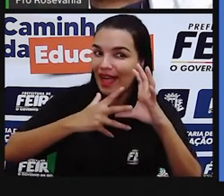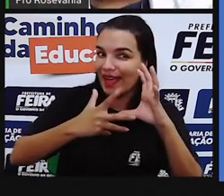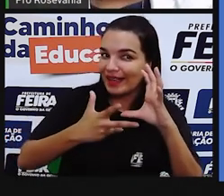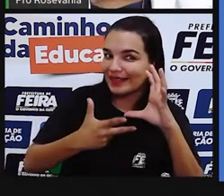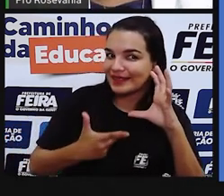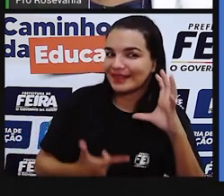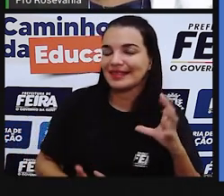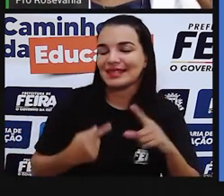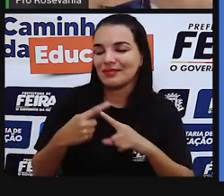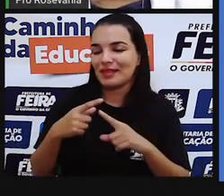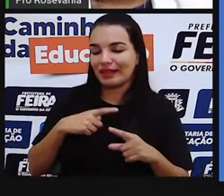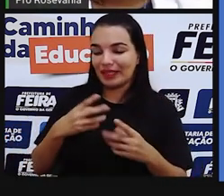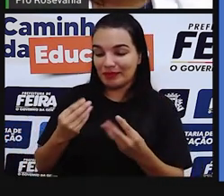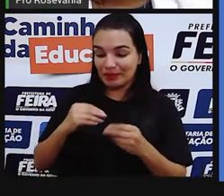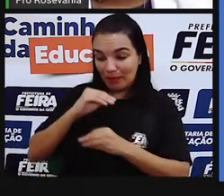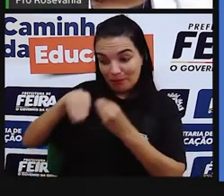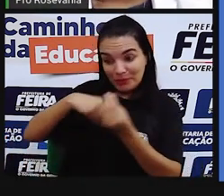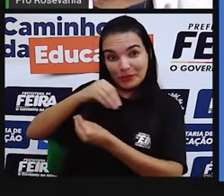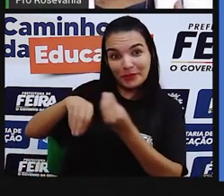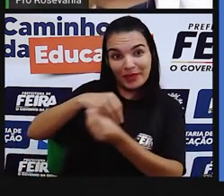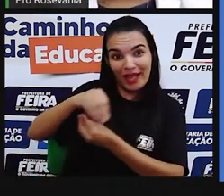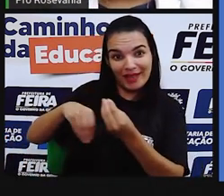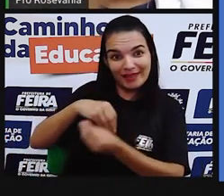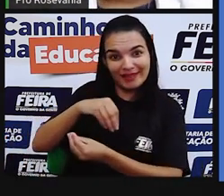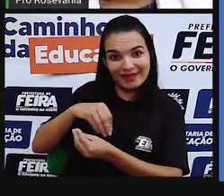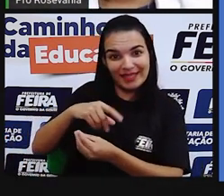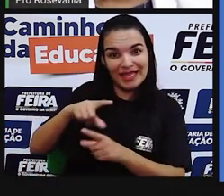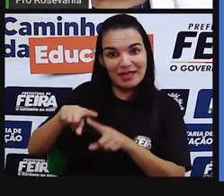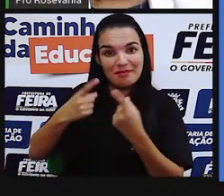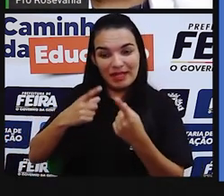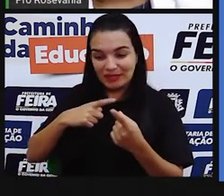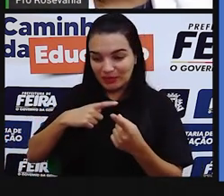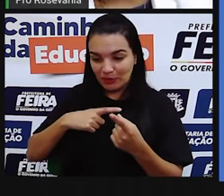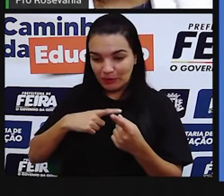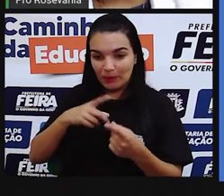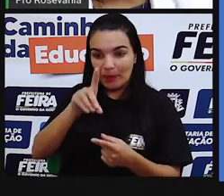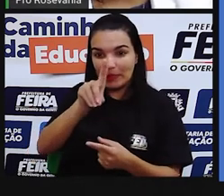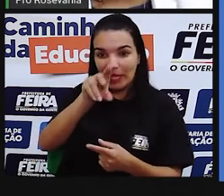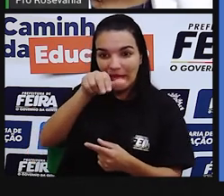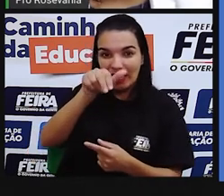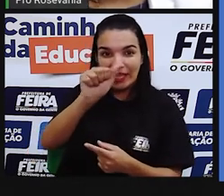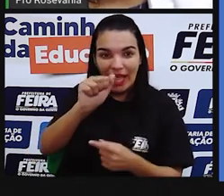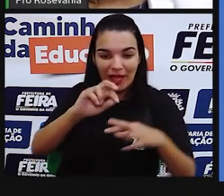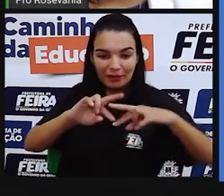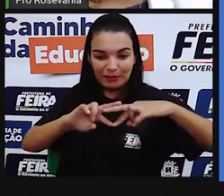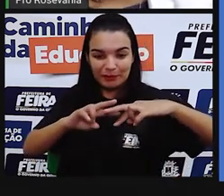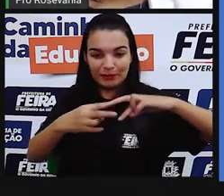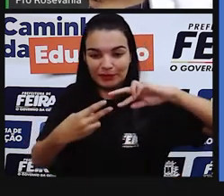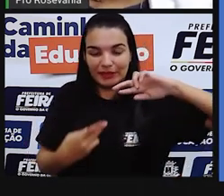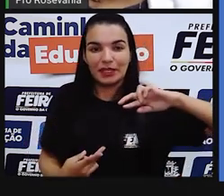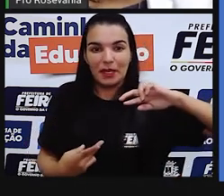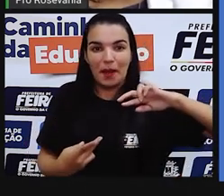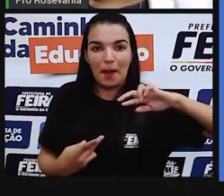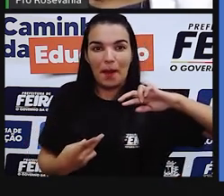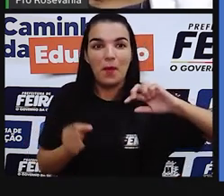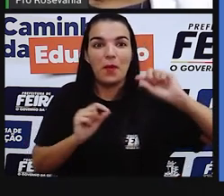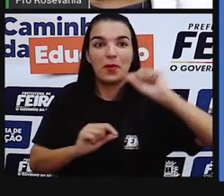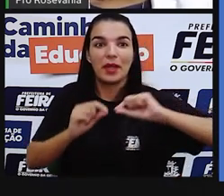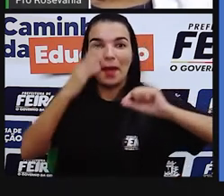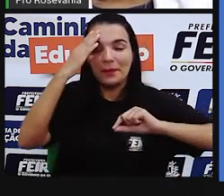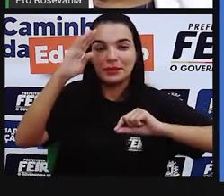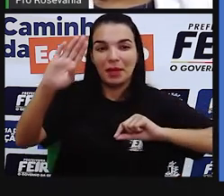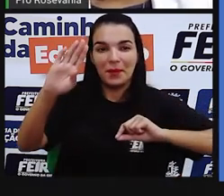tanto isso que no nosso DNA prevaleceu ficou maior do que